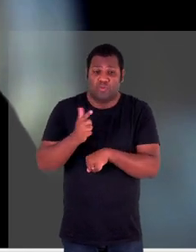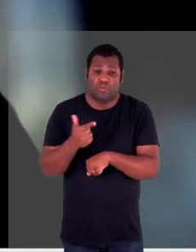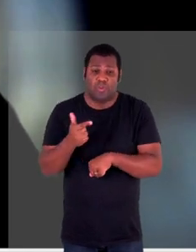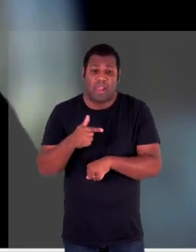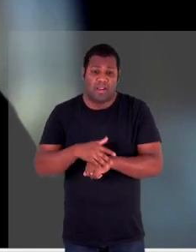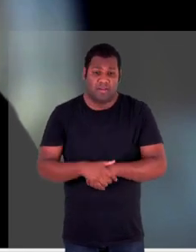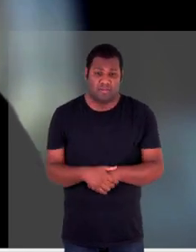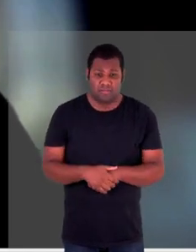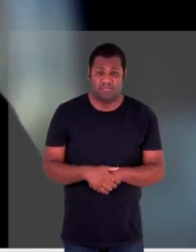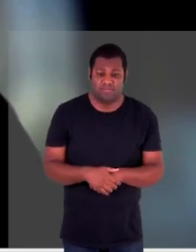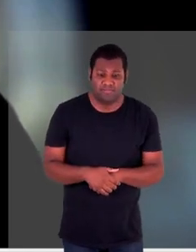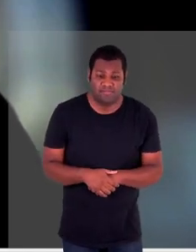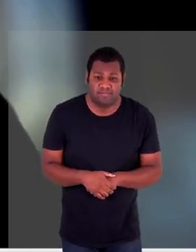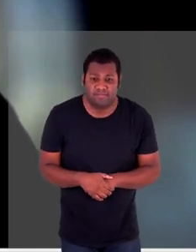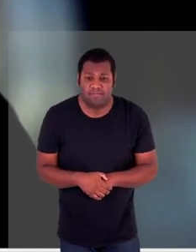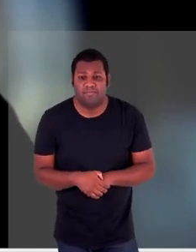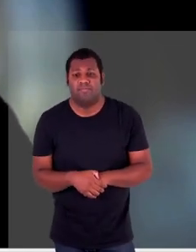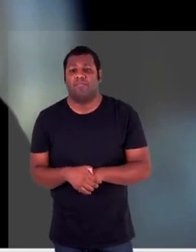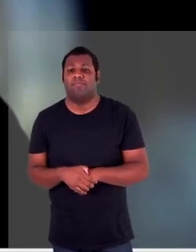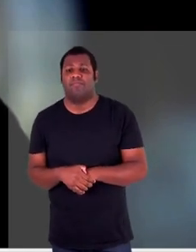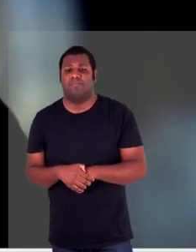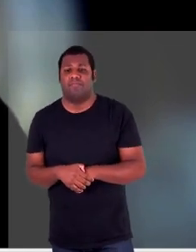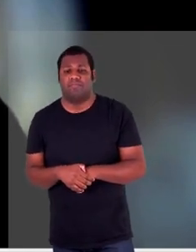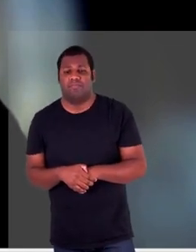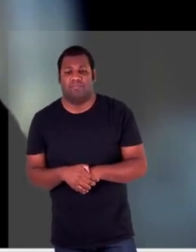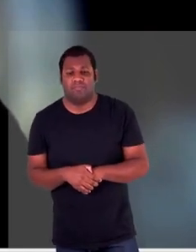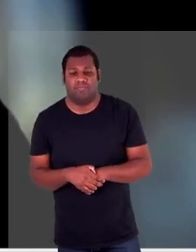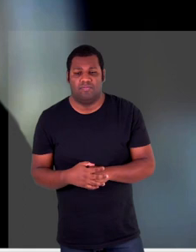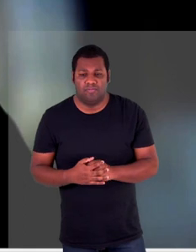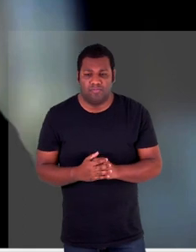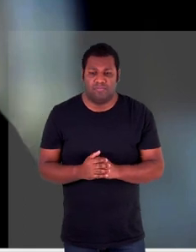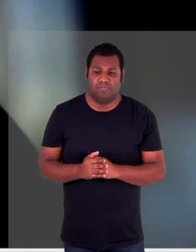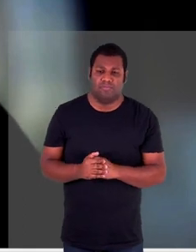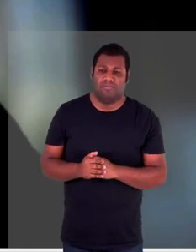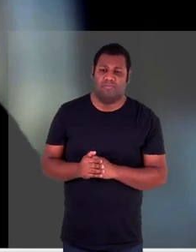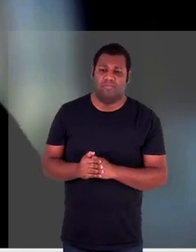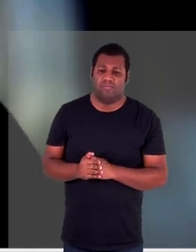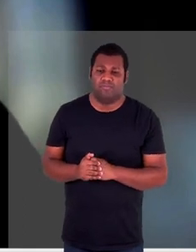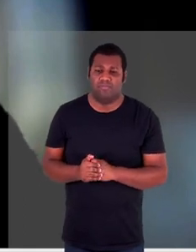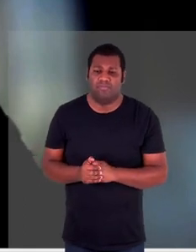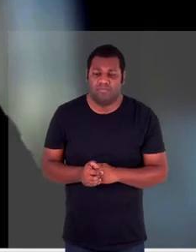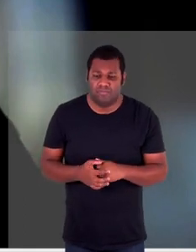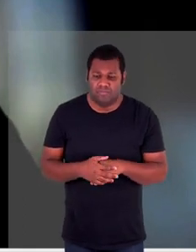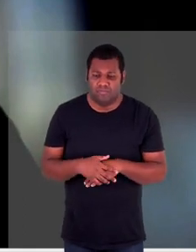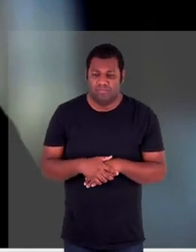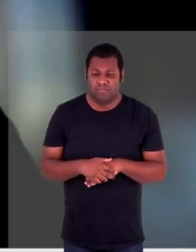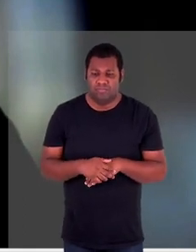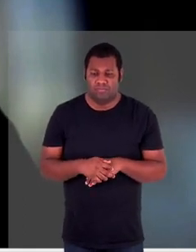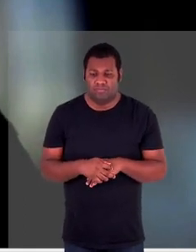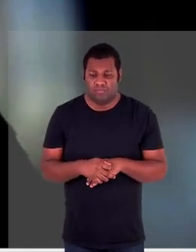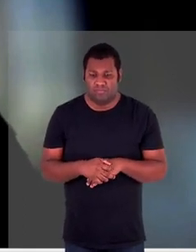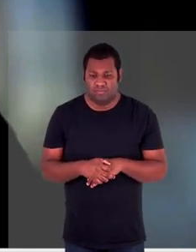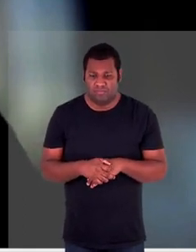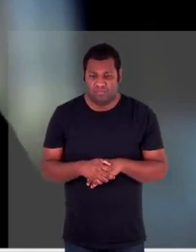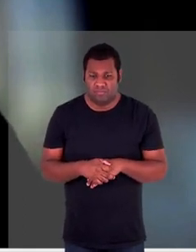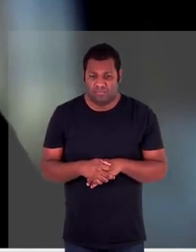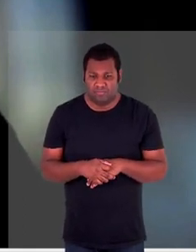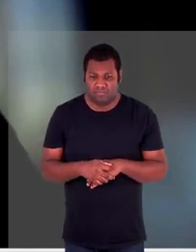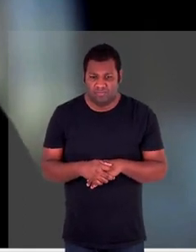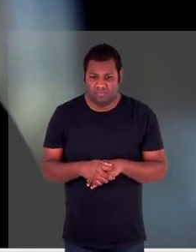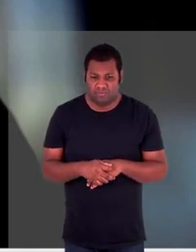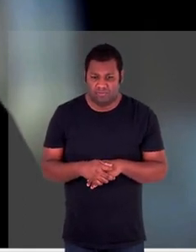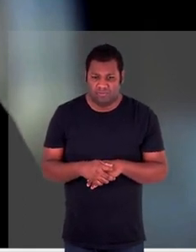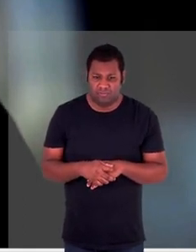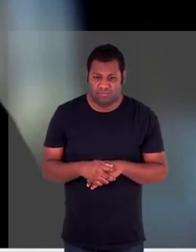tiveram esse treinamento especialmente esse preparo psicológico para estar numa situação que eles estão hoje a gente vê essa situação